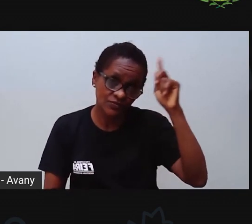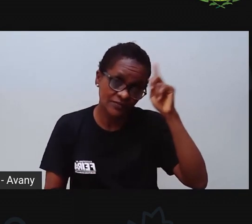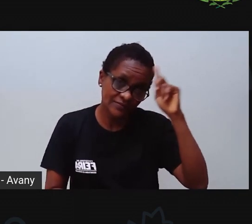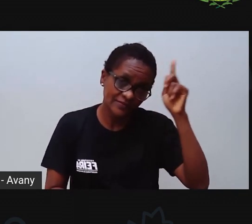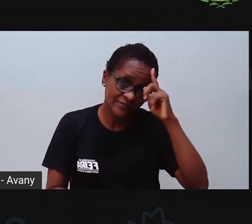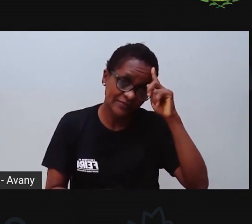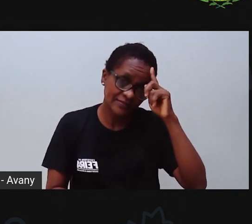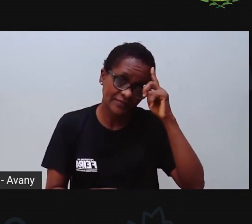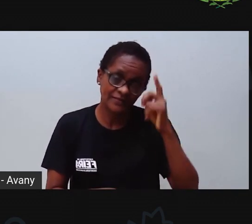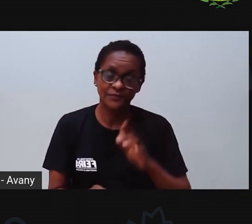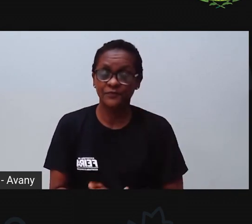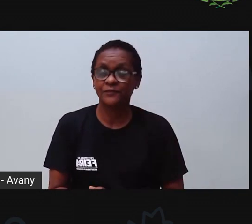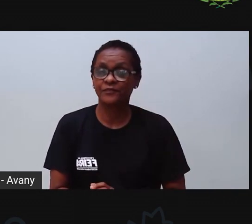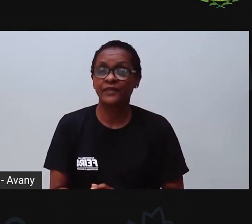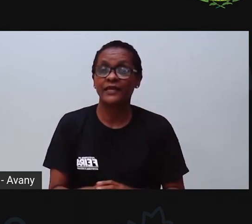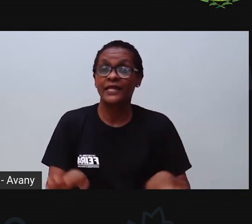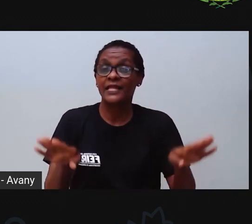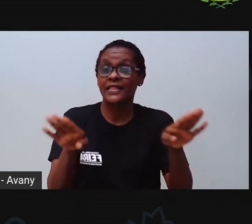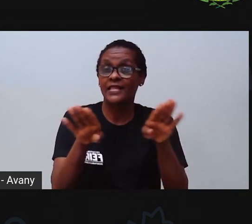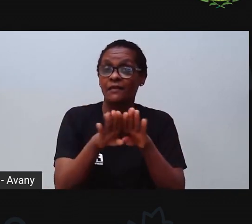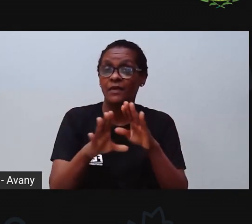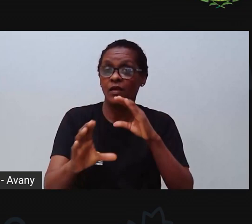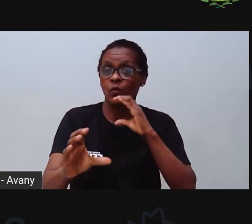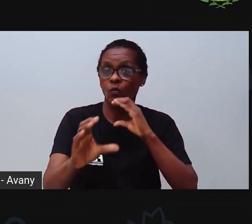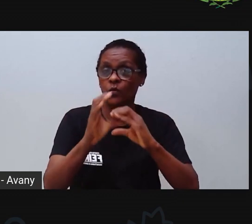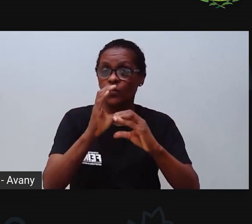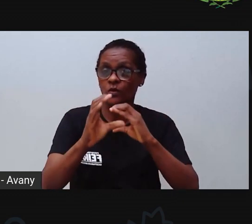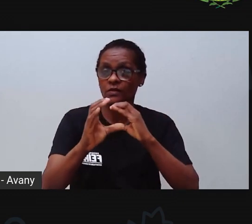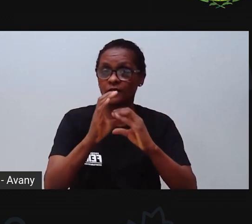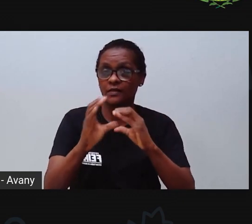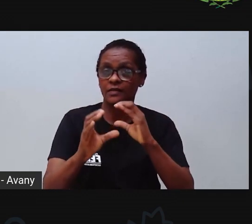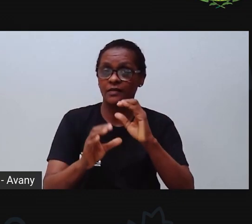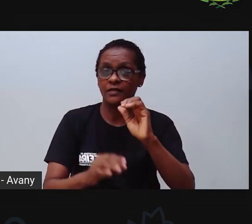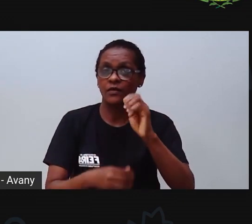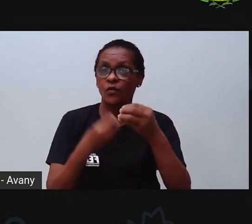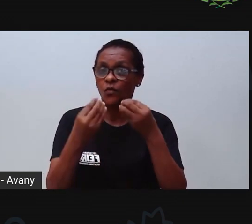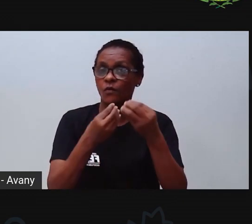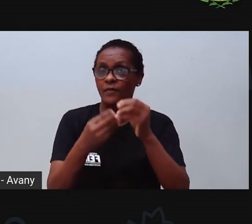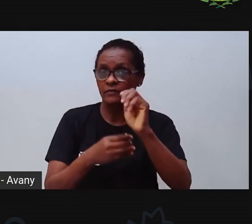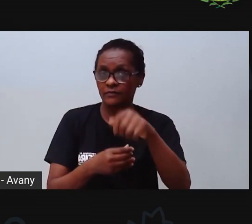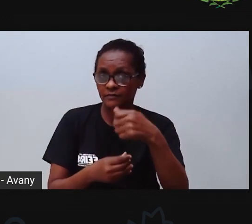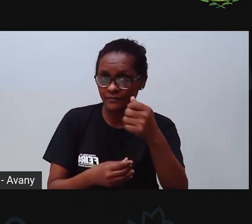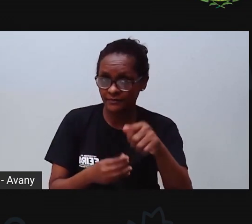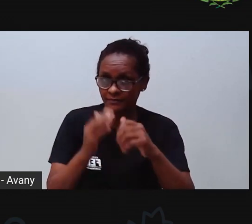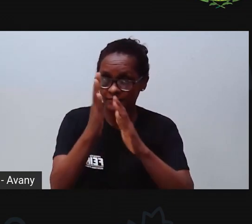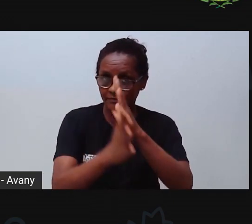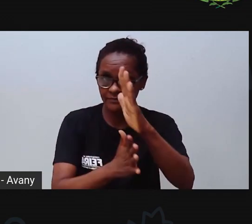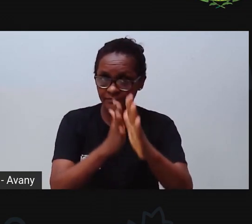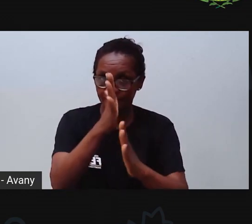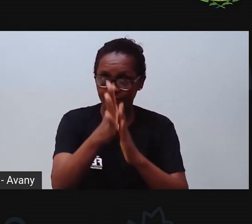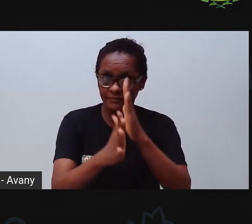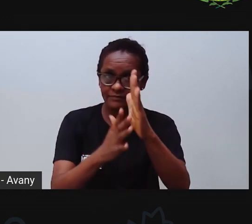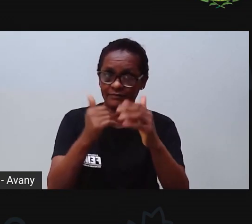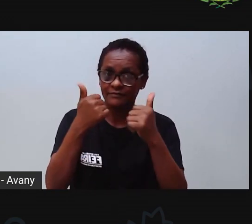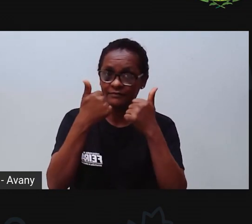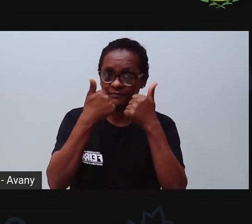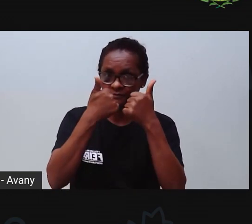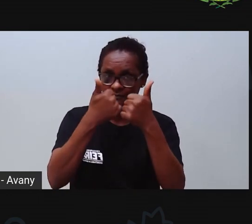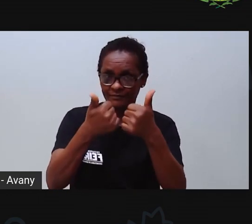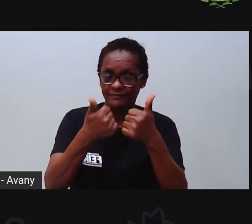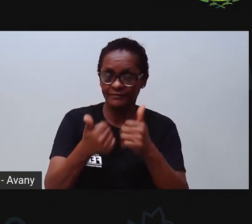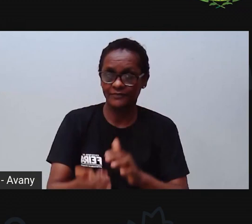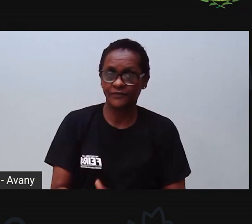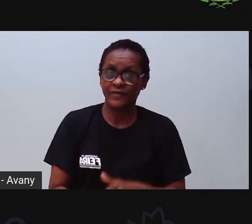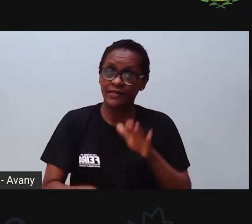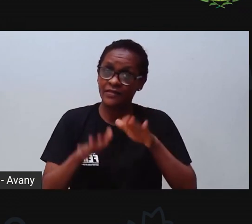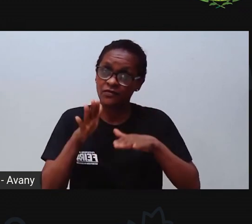Nós podemos também nos comunicar, né? Utilizando nossas mãos. E, né? Infelizmente, tem algumas pessoas, né?